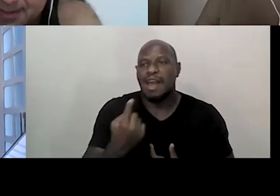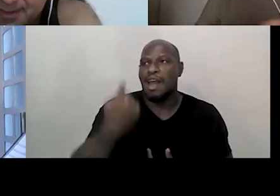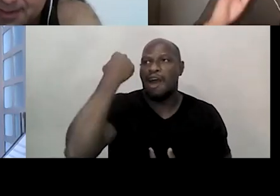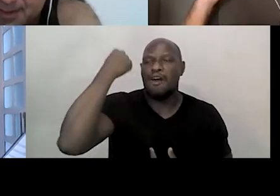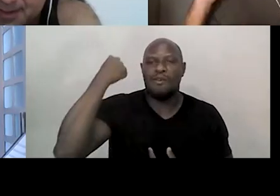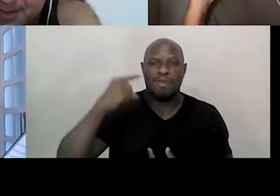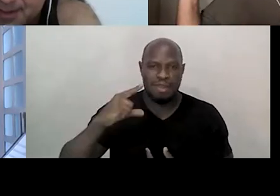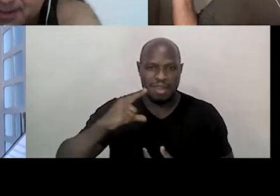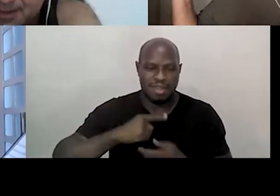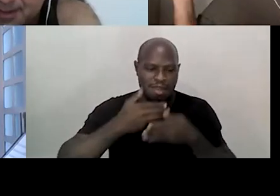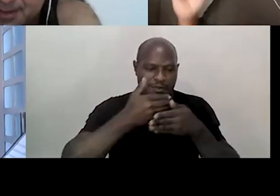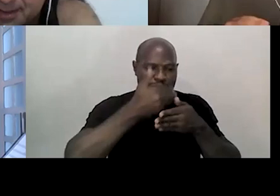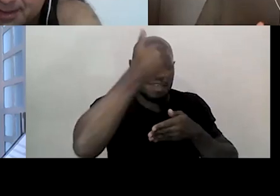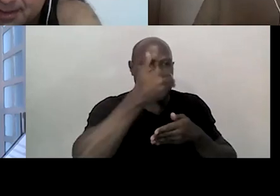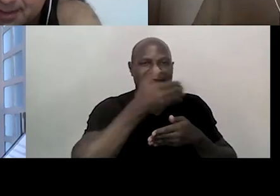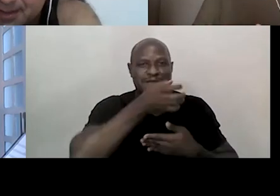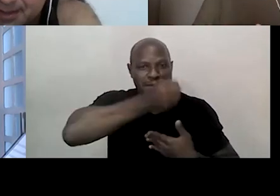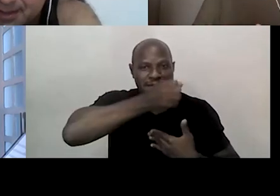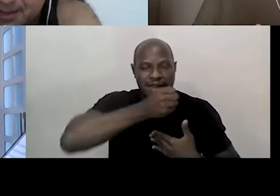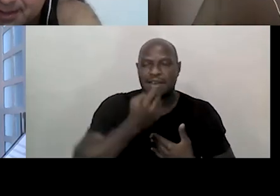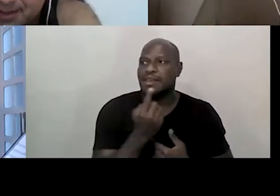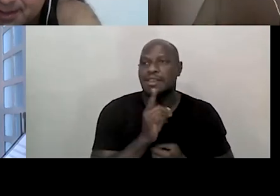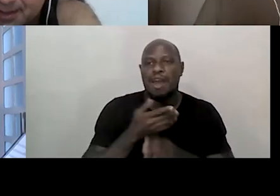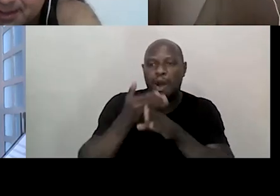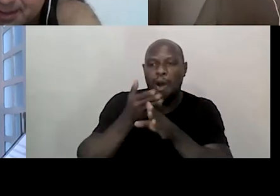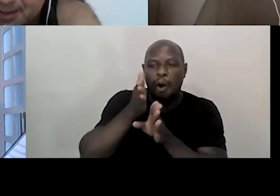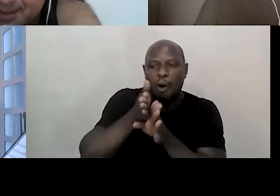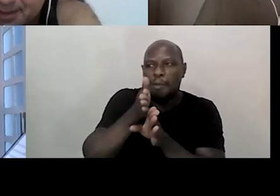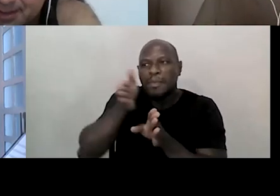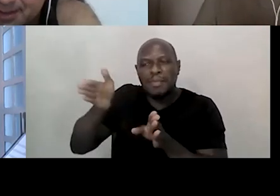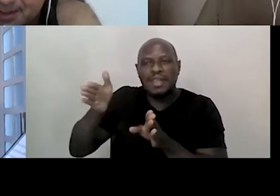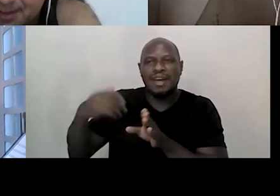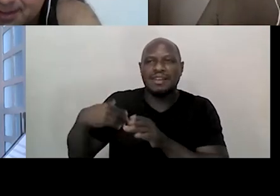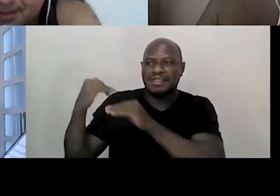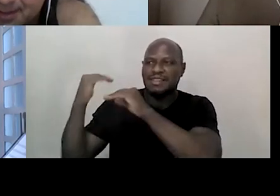parede branca pela metade e na outra metade uma estante com livros.